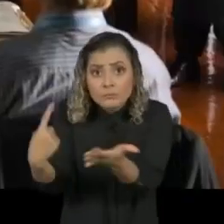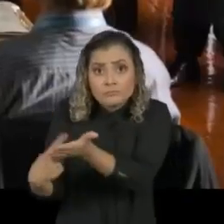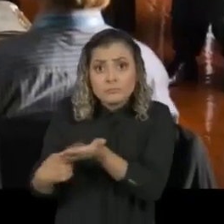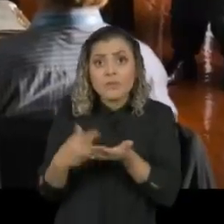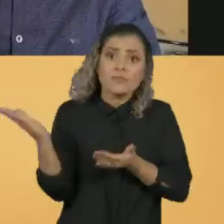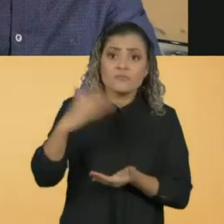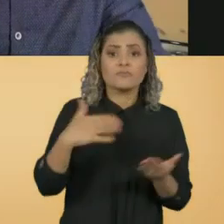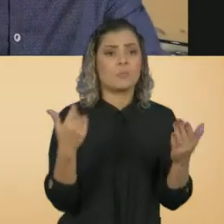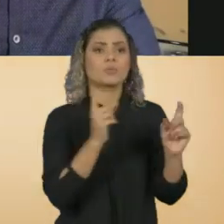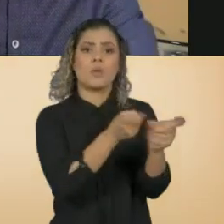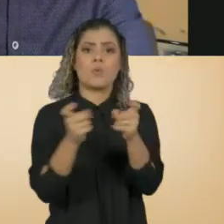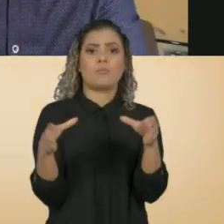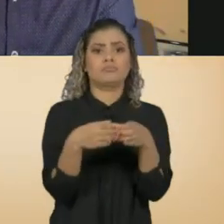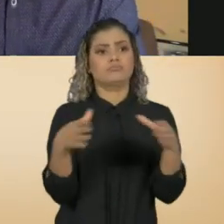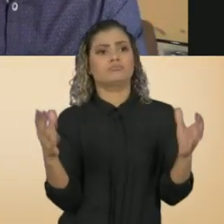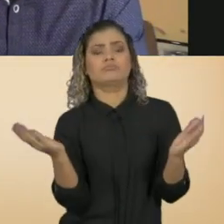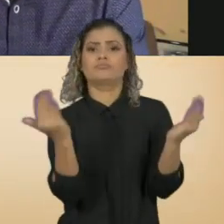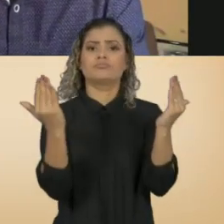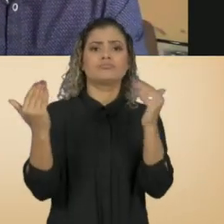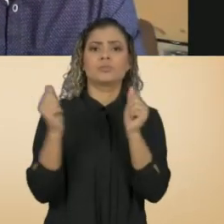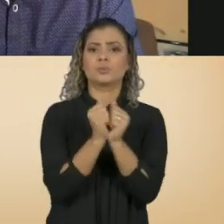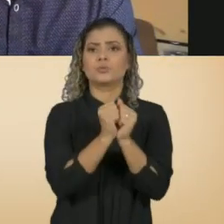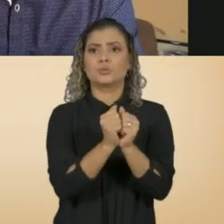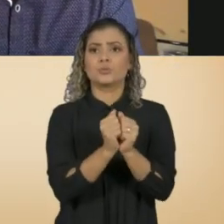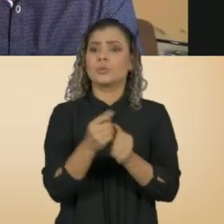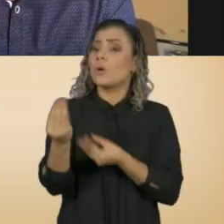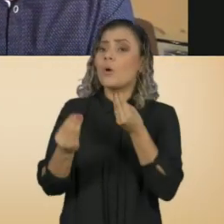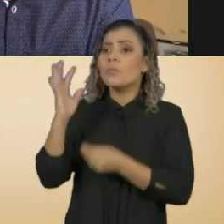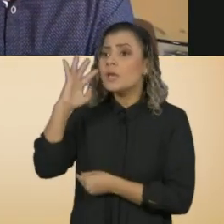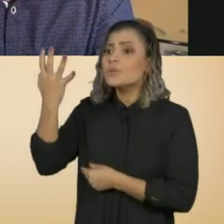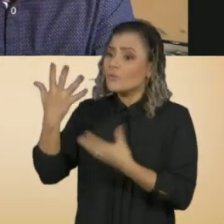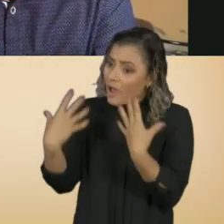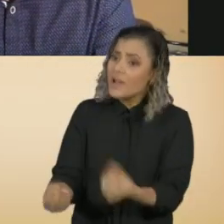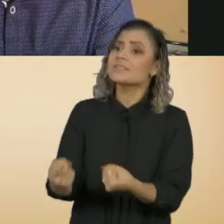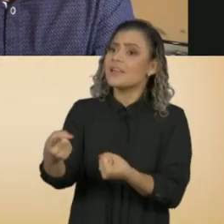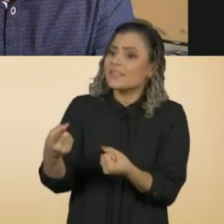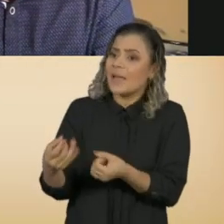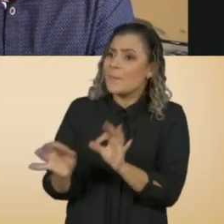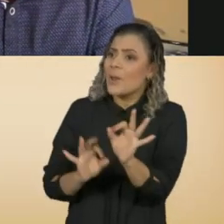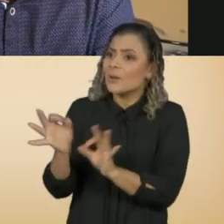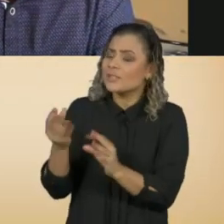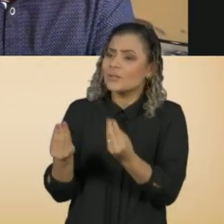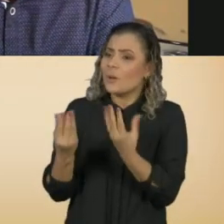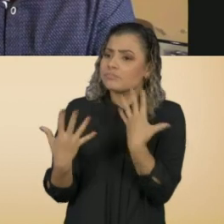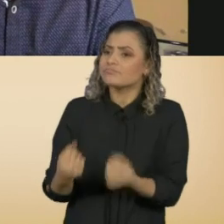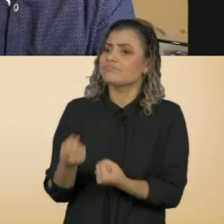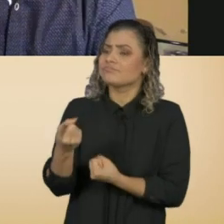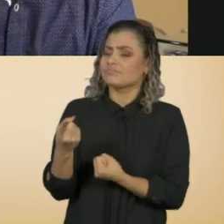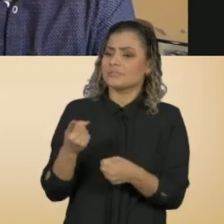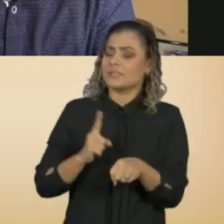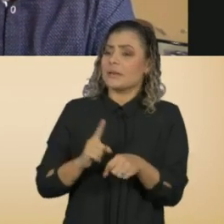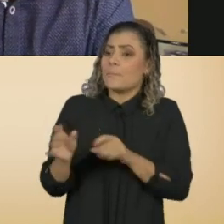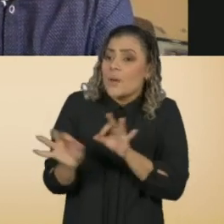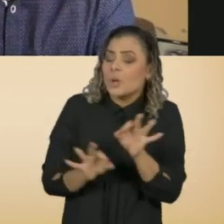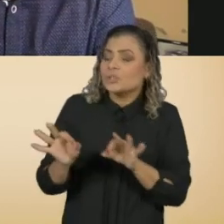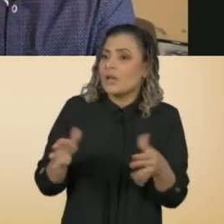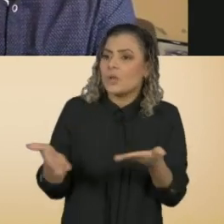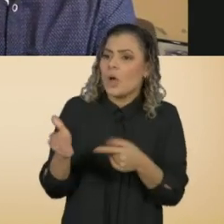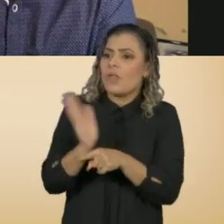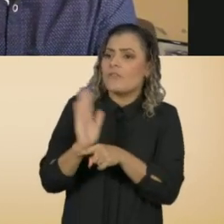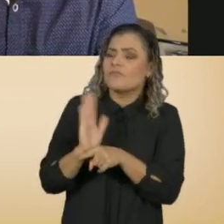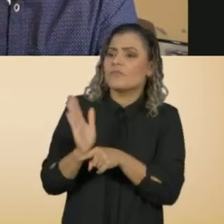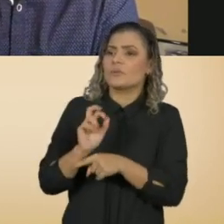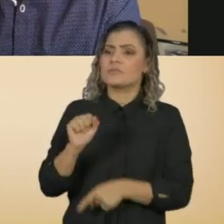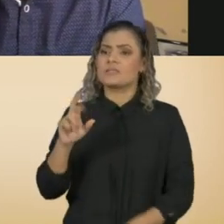Eu só queria saber como é que você resolveu abraçar esse projeto do filme